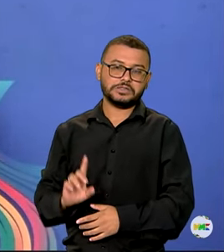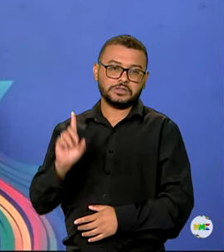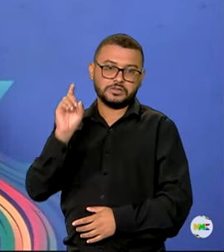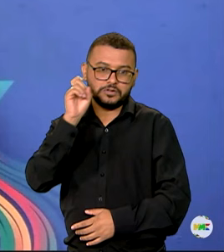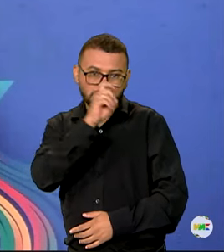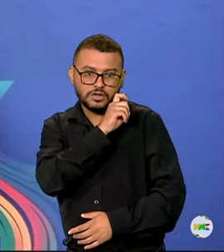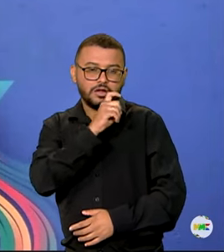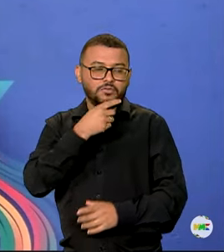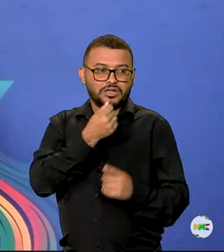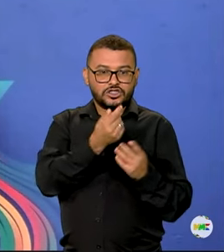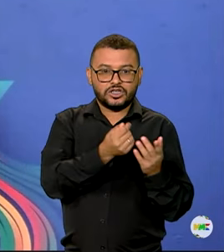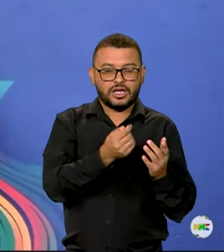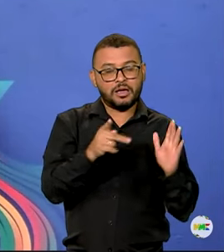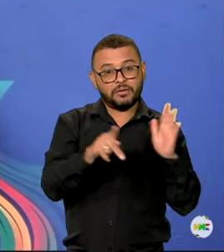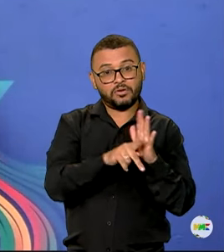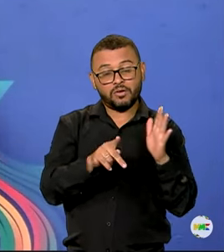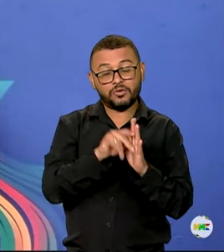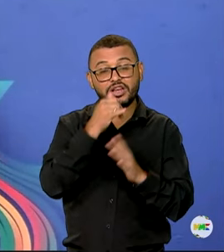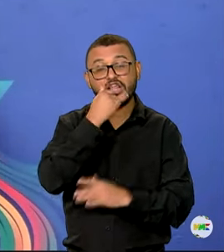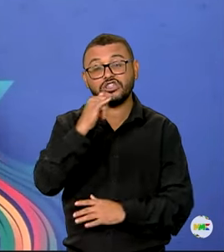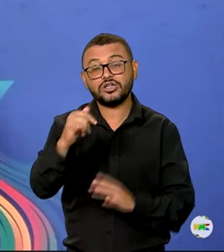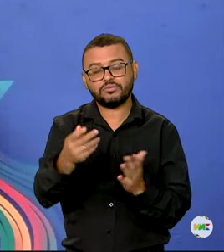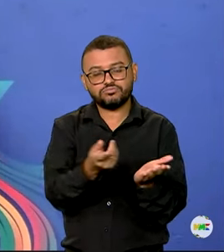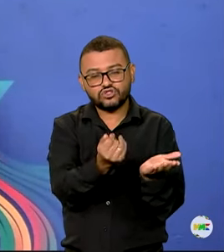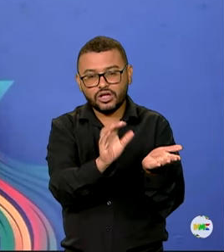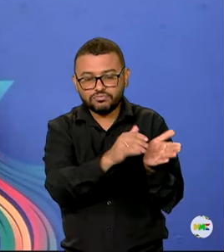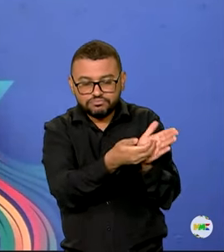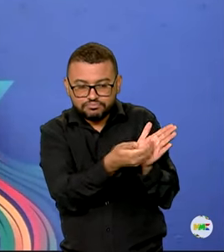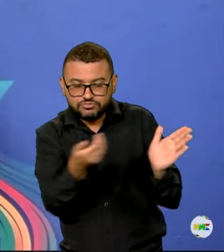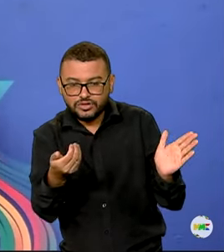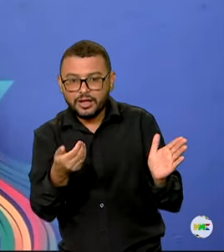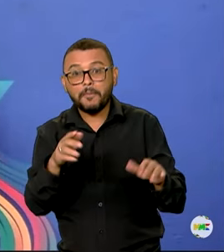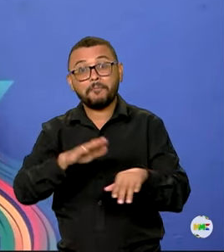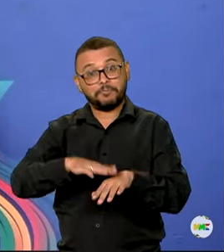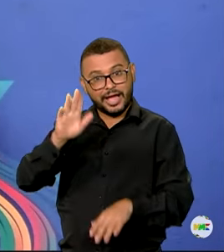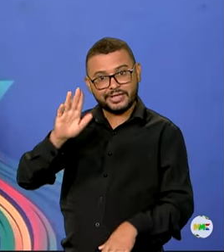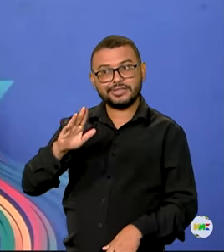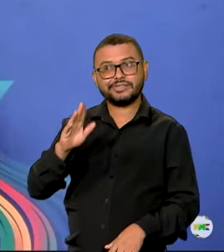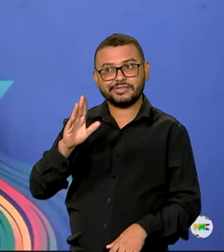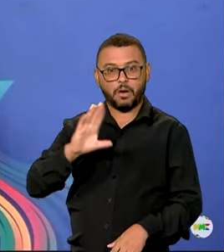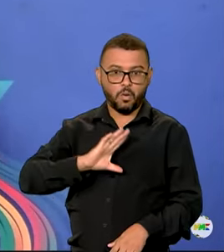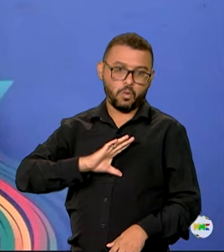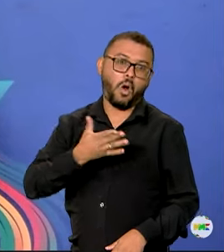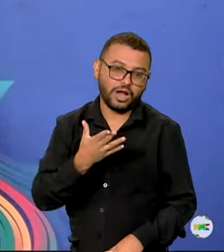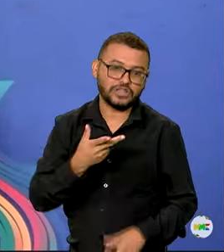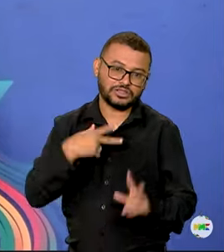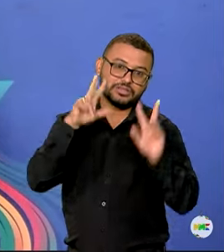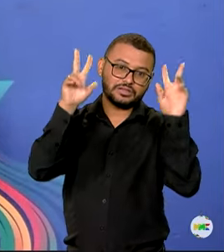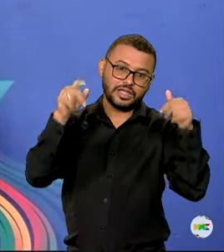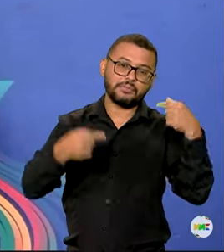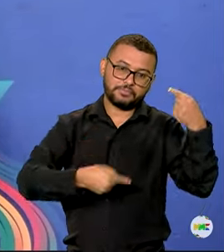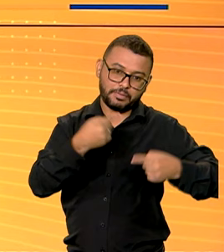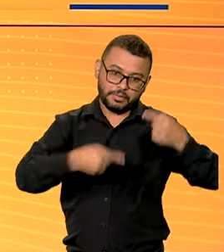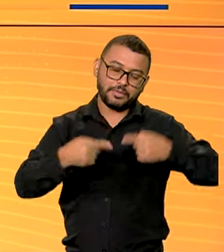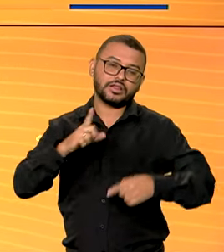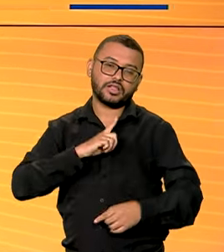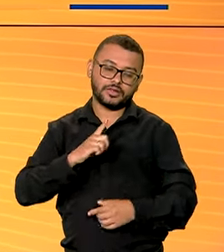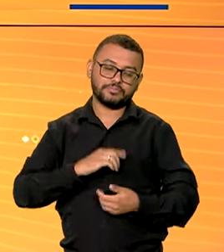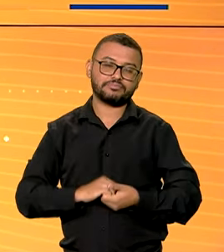Porque um pedacinho do setor elétrico nós estamos falando em... Mas, corajosamente, esse debate está sendo feito.